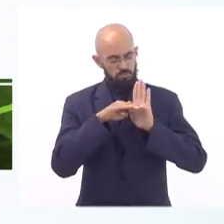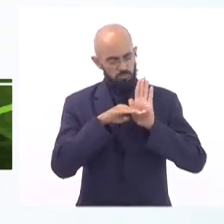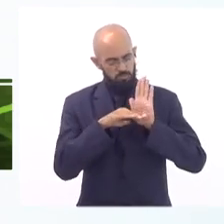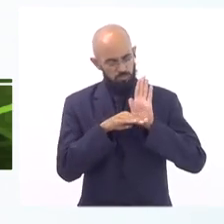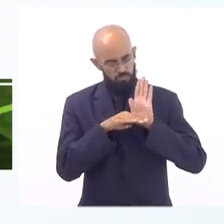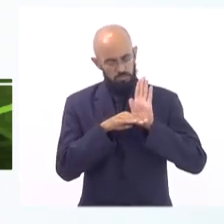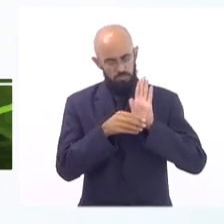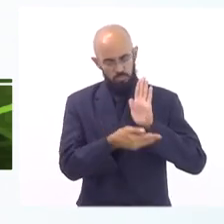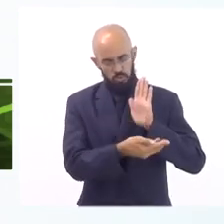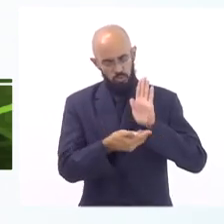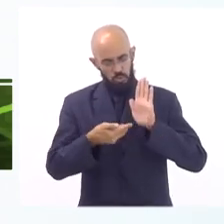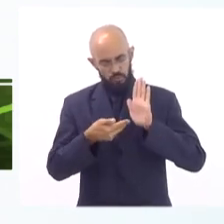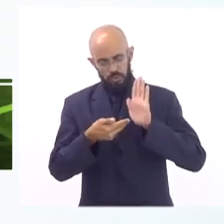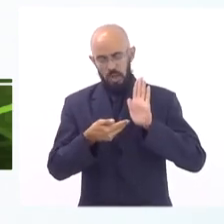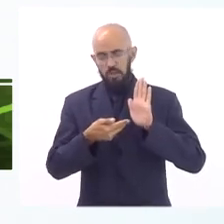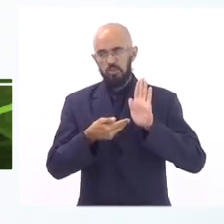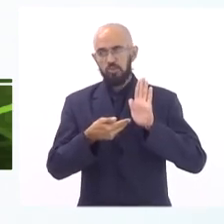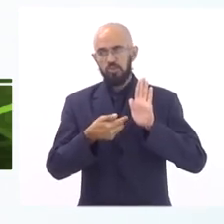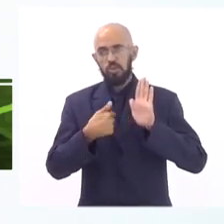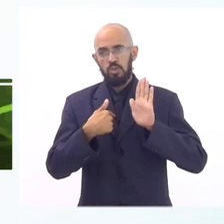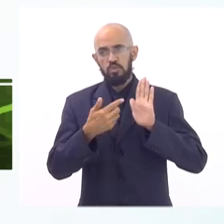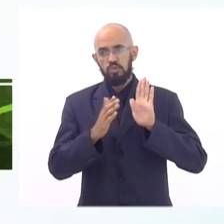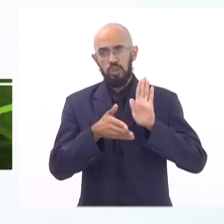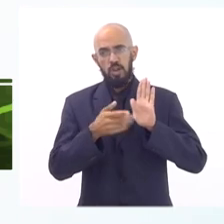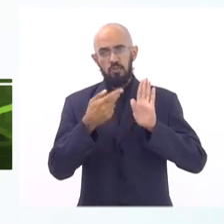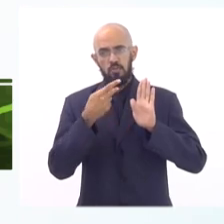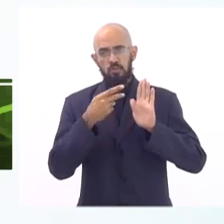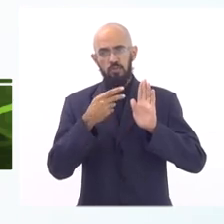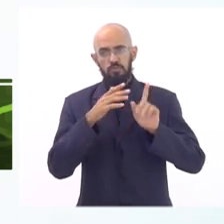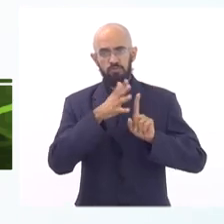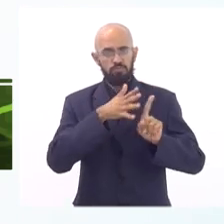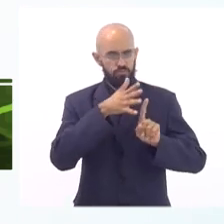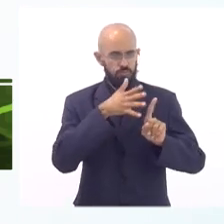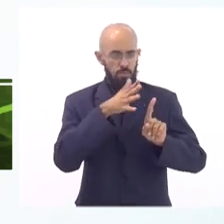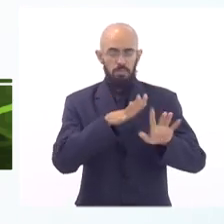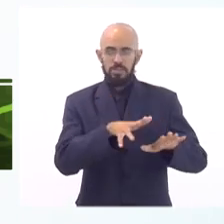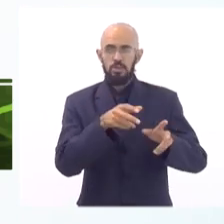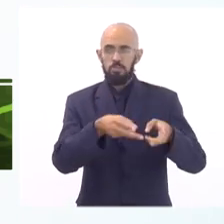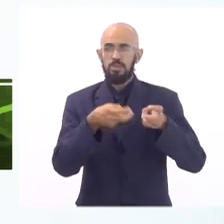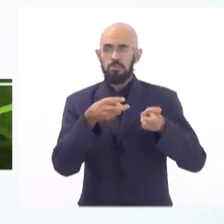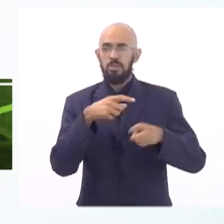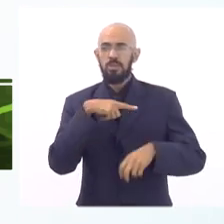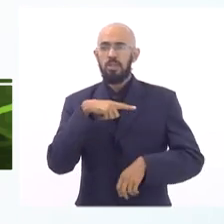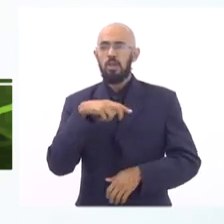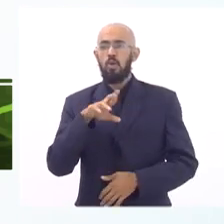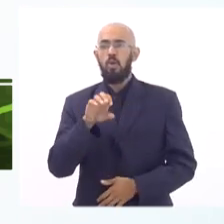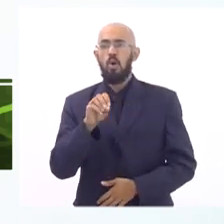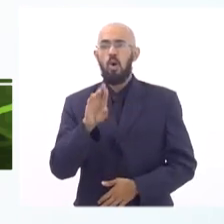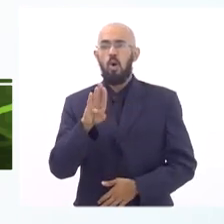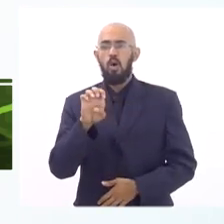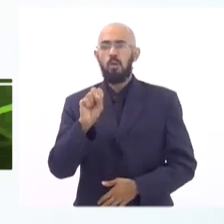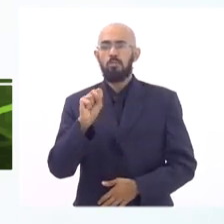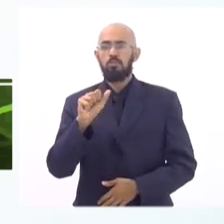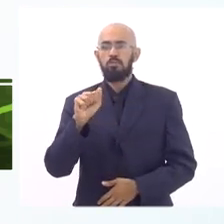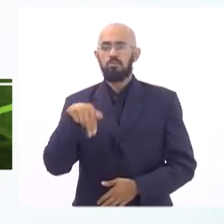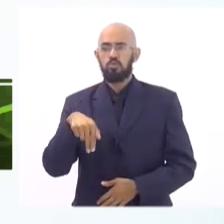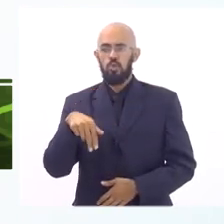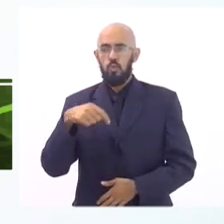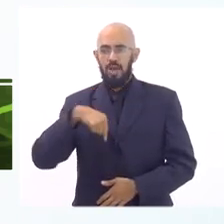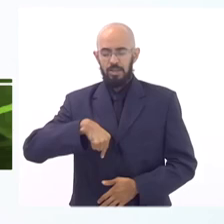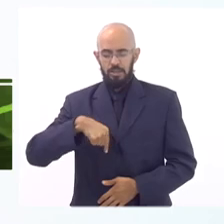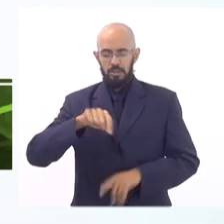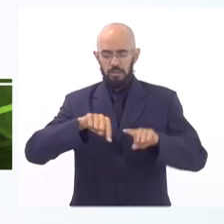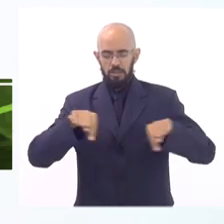de convidados eu já chamei todos os convidados mas agora eu acabei de perceber que nós temos o Robson aqui na sala